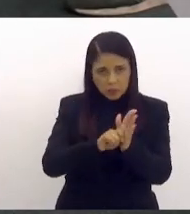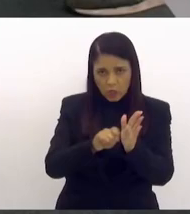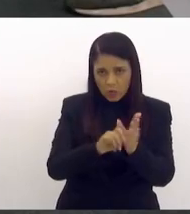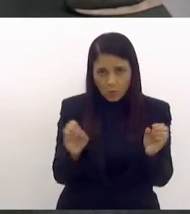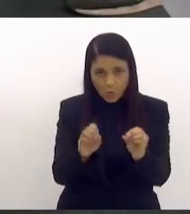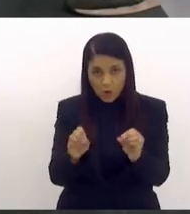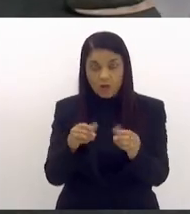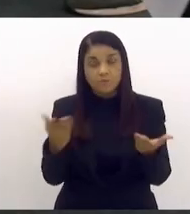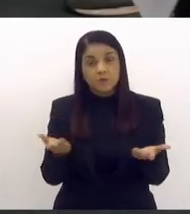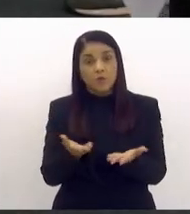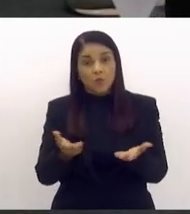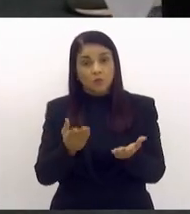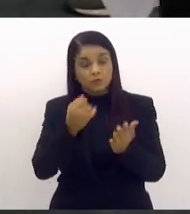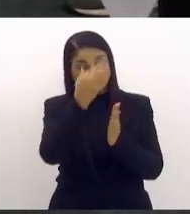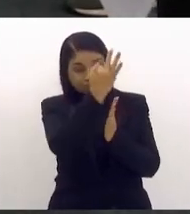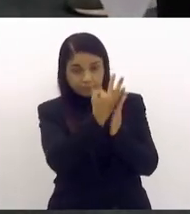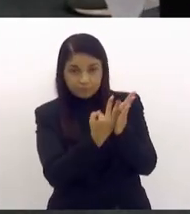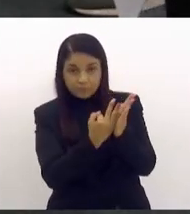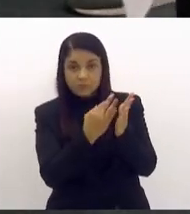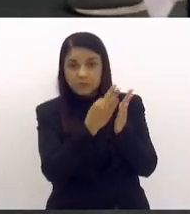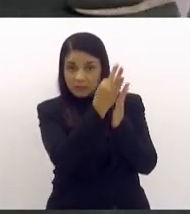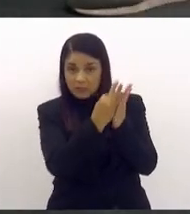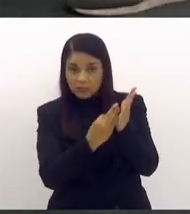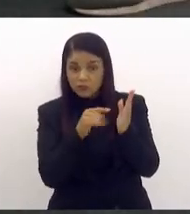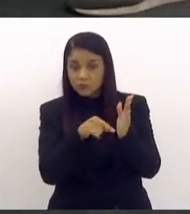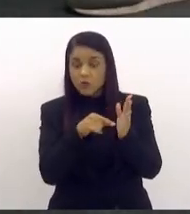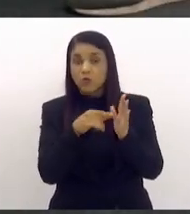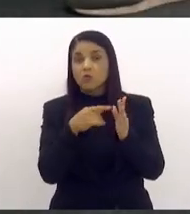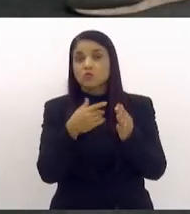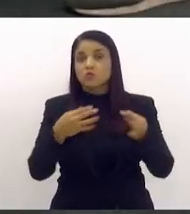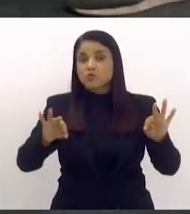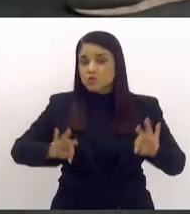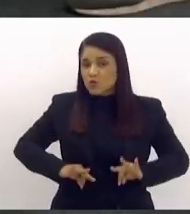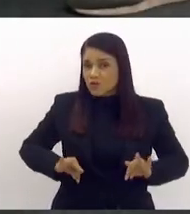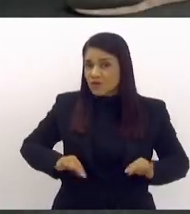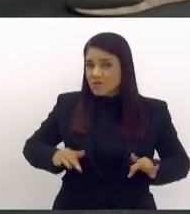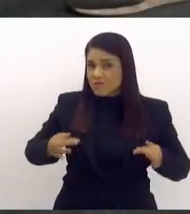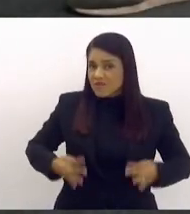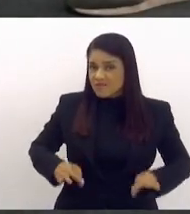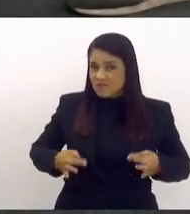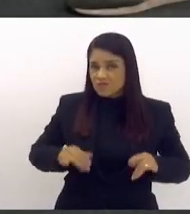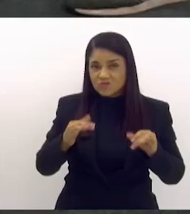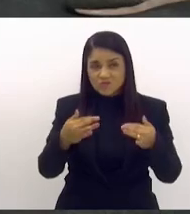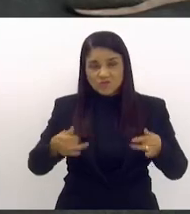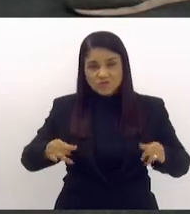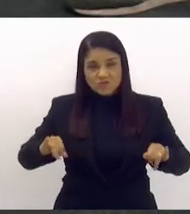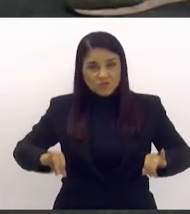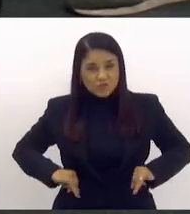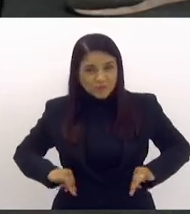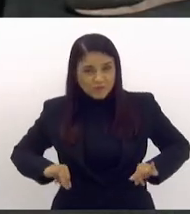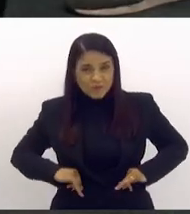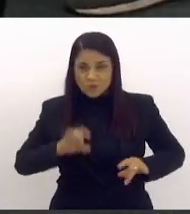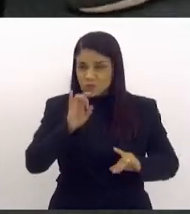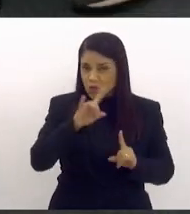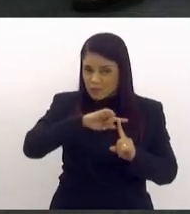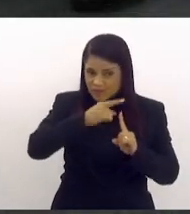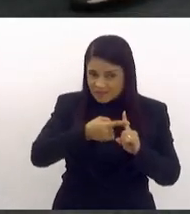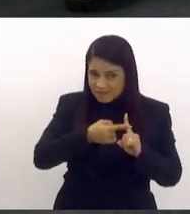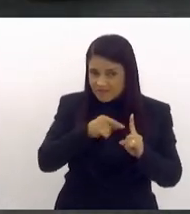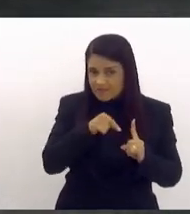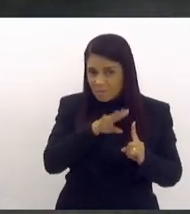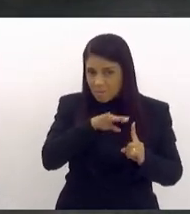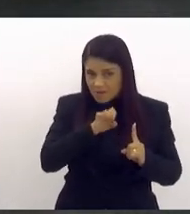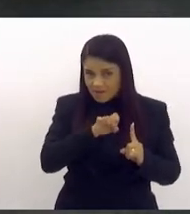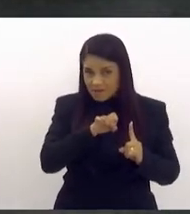está, originalmente, fala de um sofrimento psíquico apenas da gestante, ela não vai no fundo do problema. O fundo do